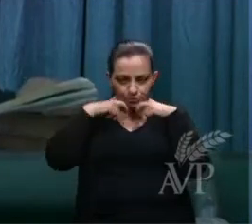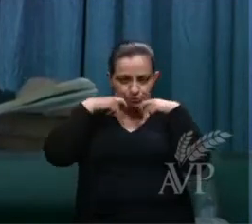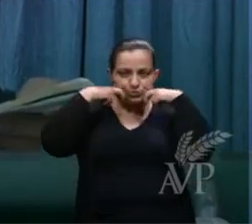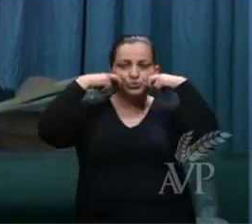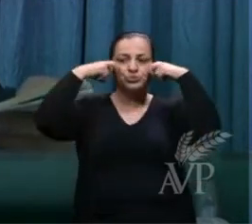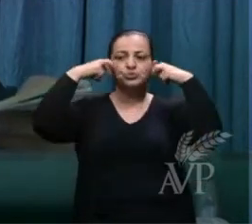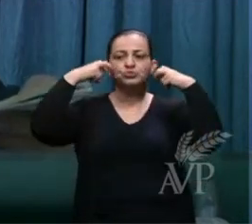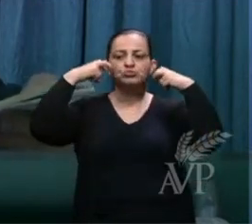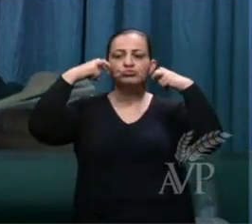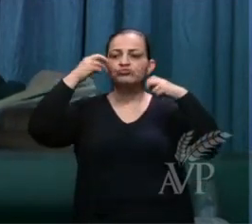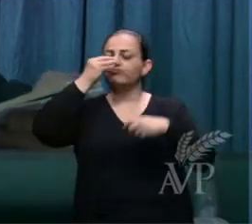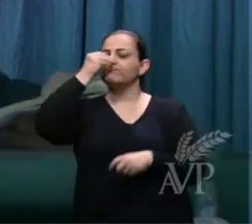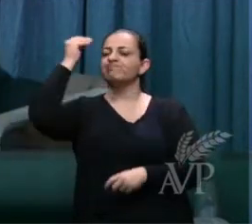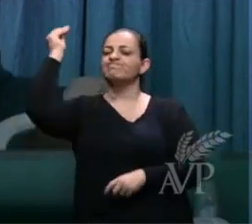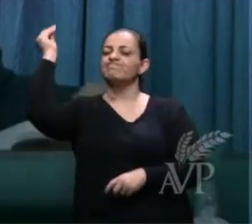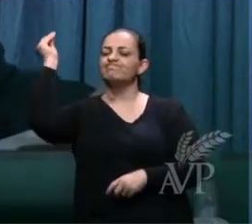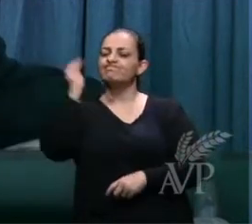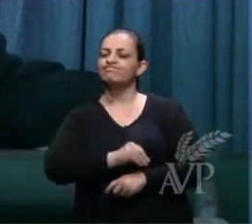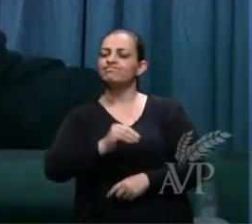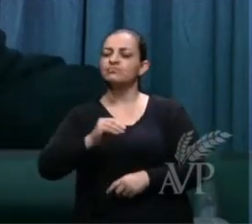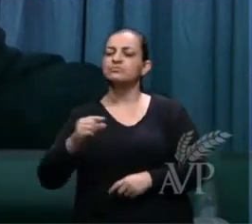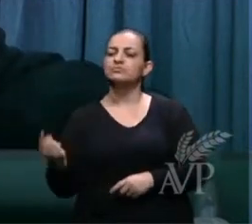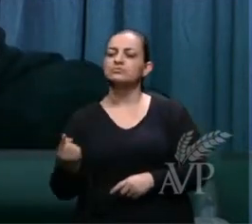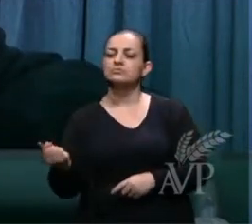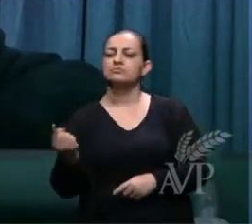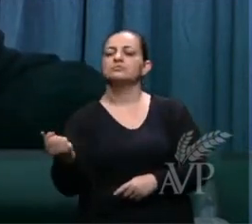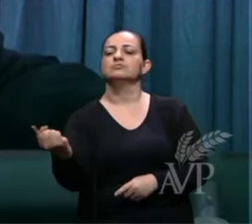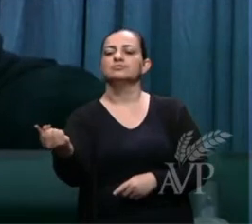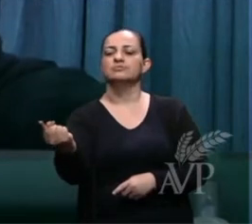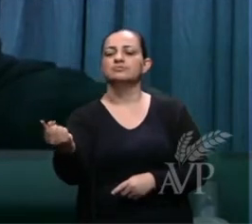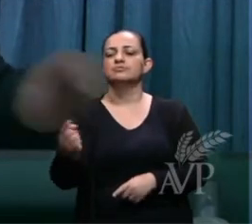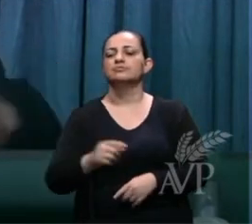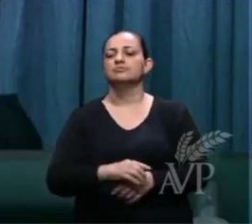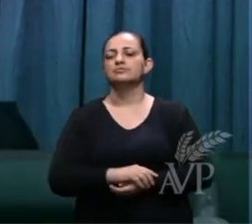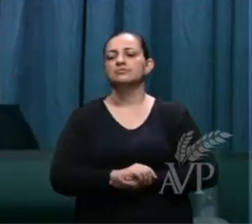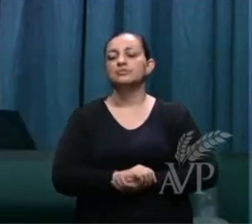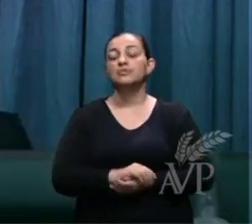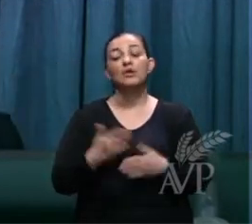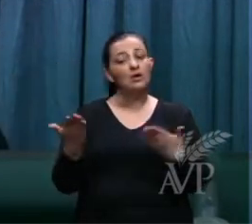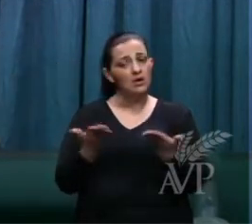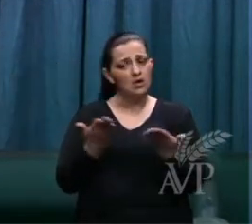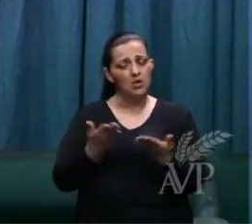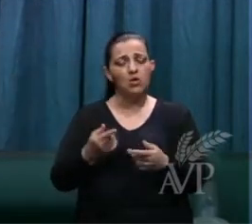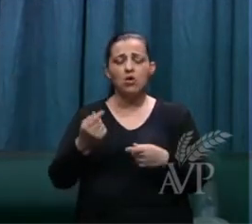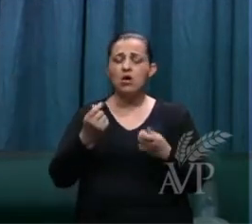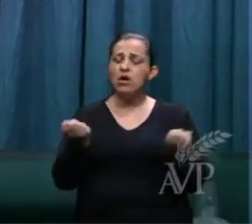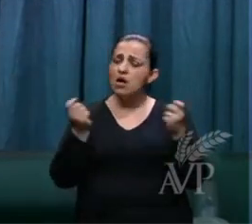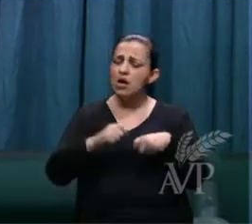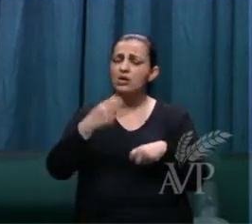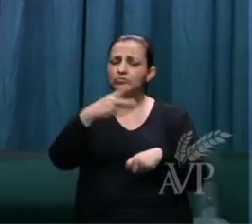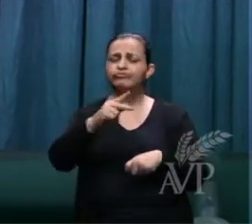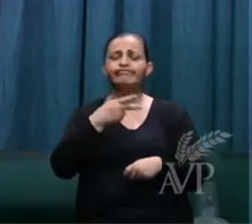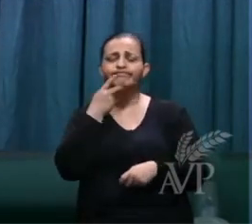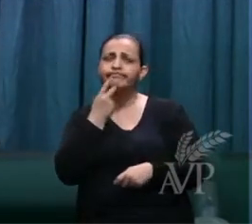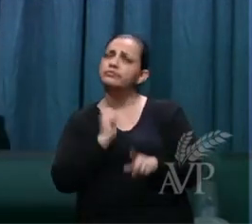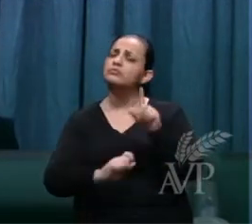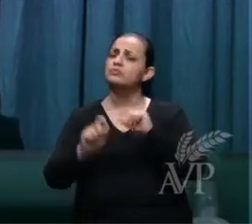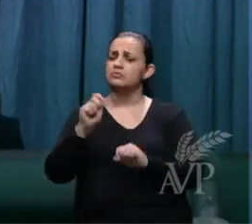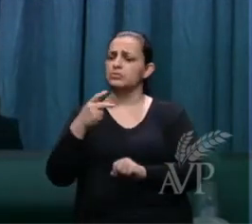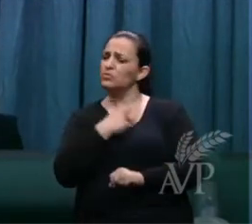e desprezo eterno. Agora, você pode dizer, irmão Febrônio,